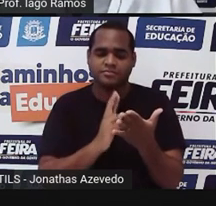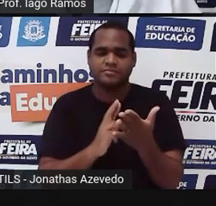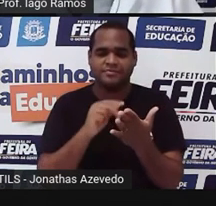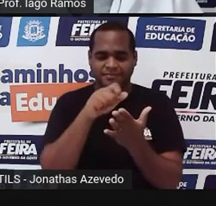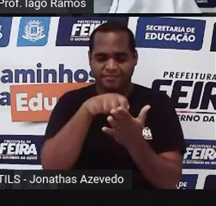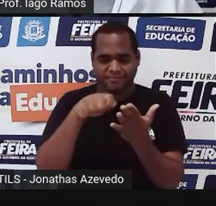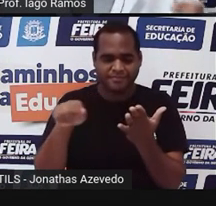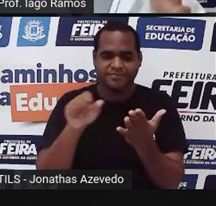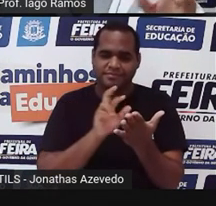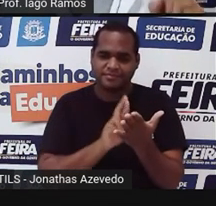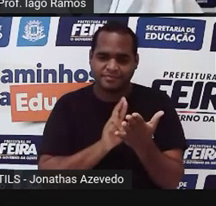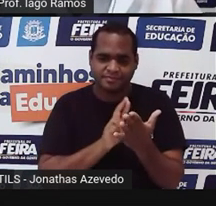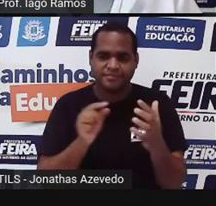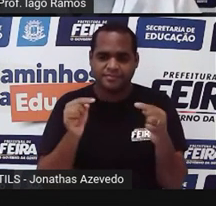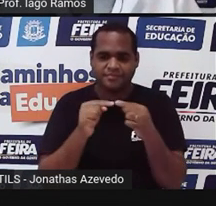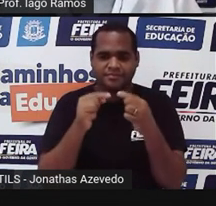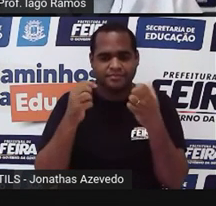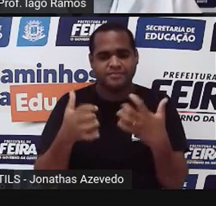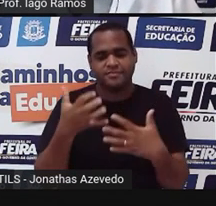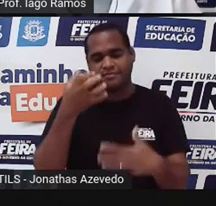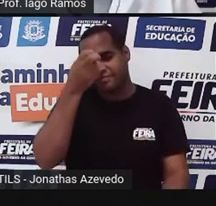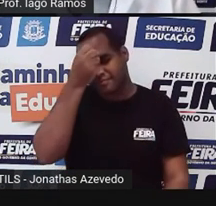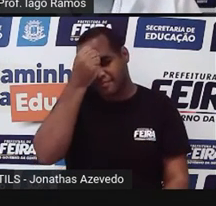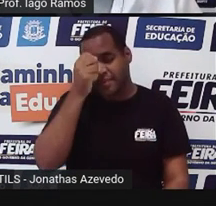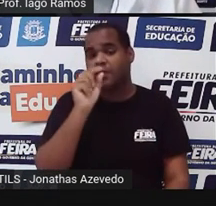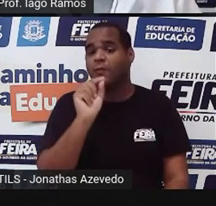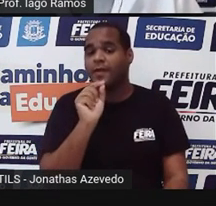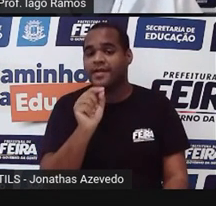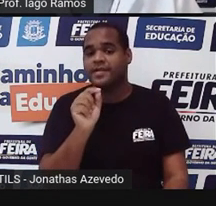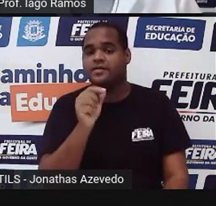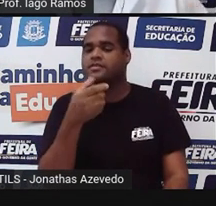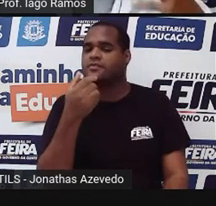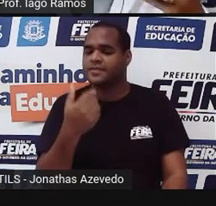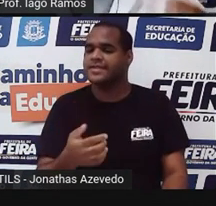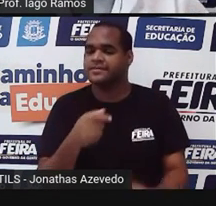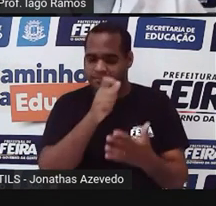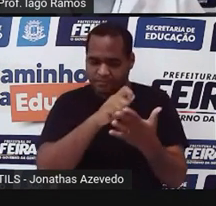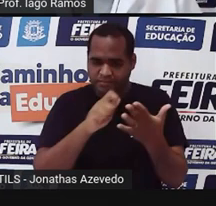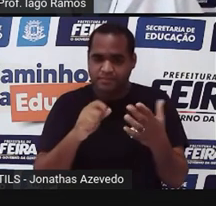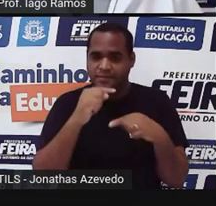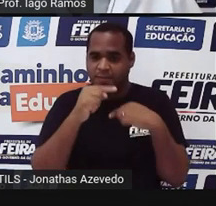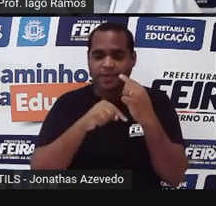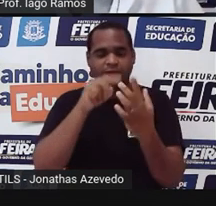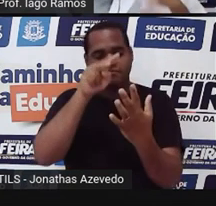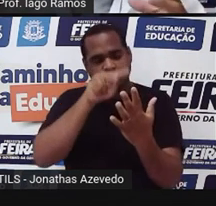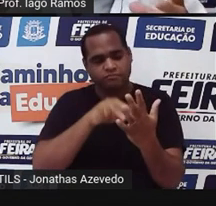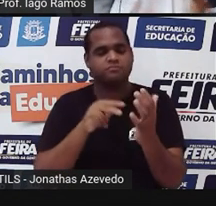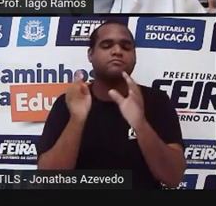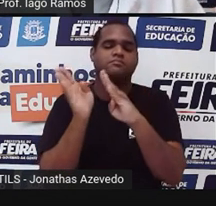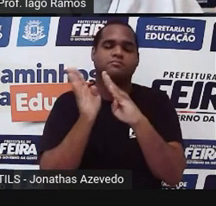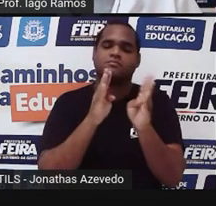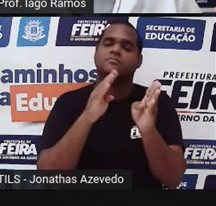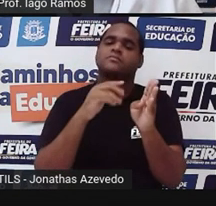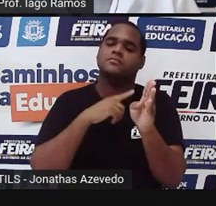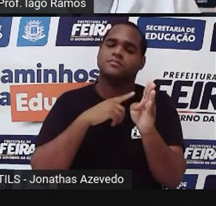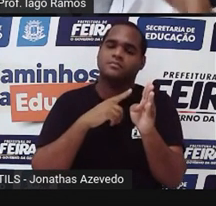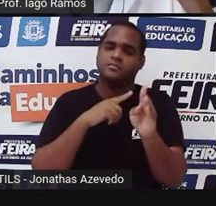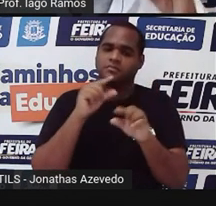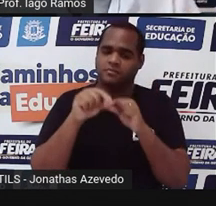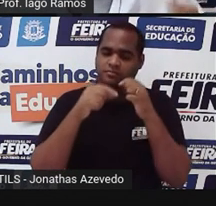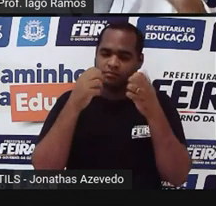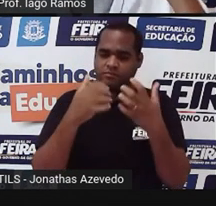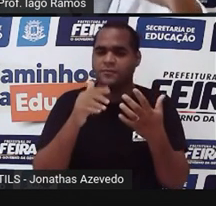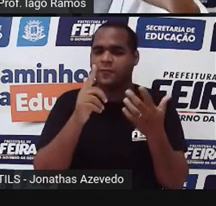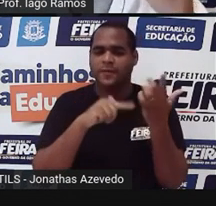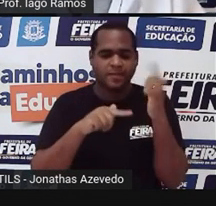caderno sobre o que você aprendeu nessa aula, tá bom? Escreve, depois você mesmo lê para você ter ali registrado o que foi que